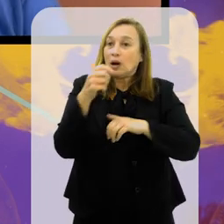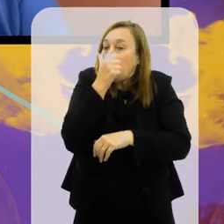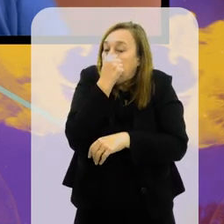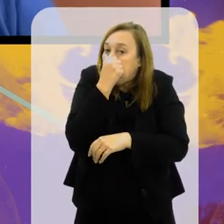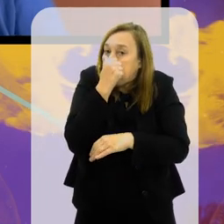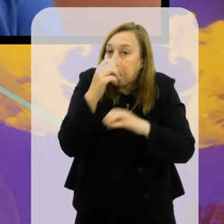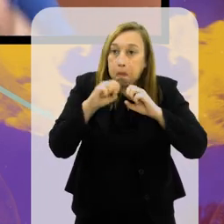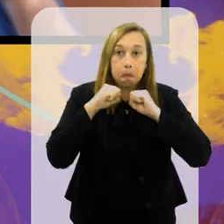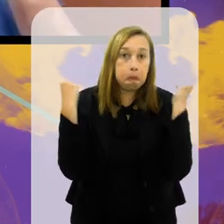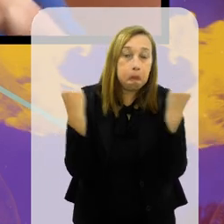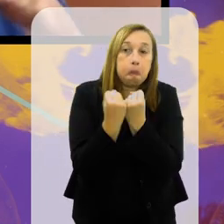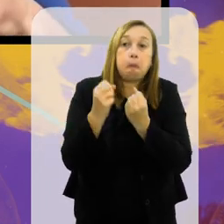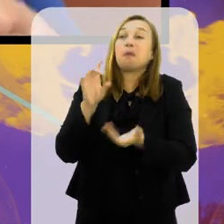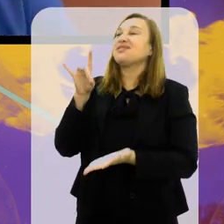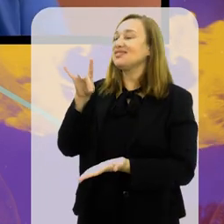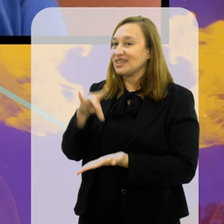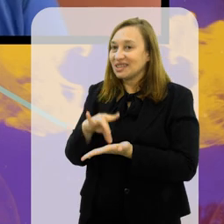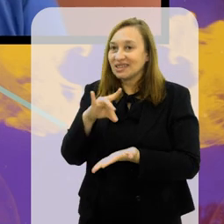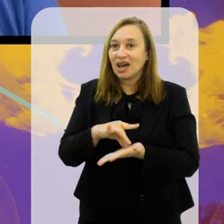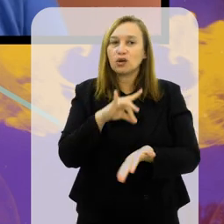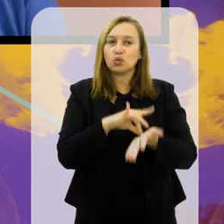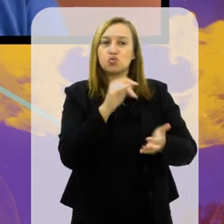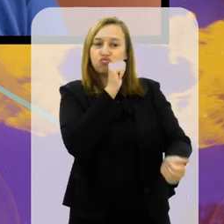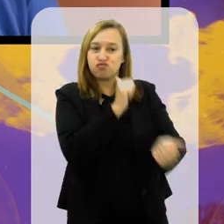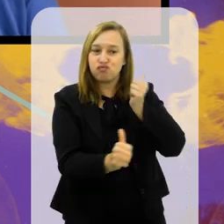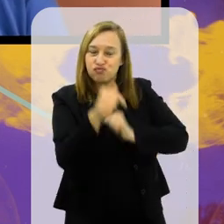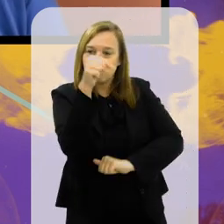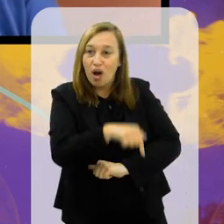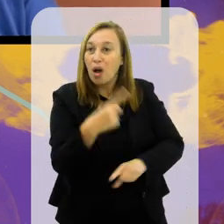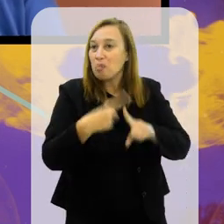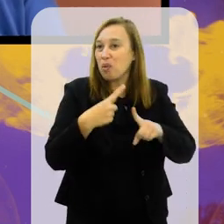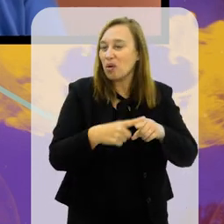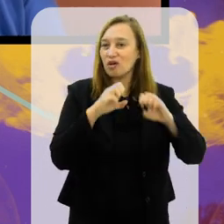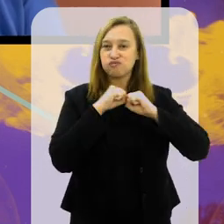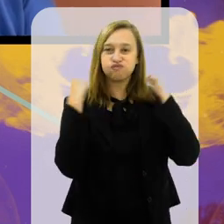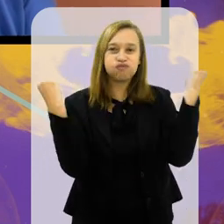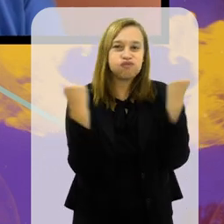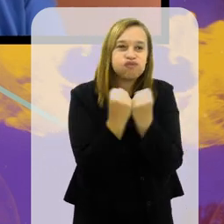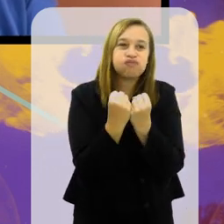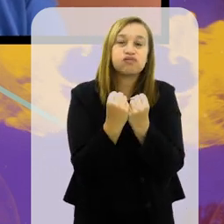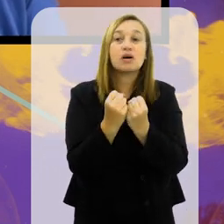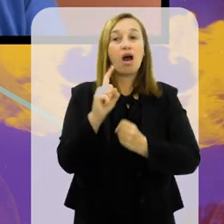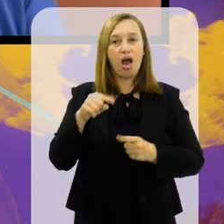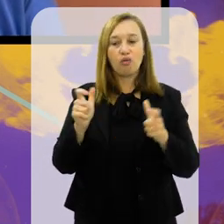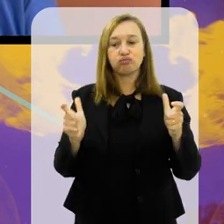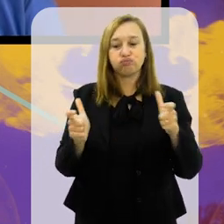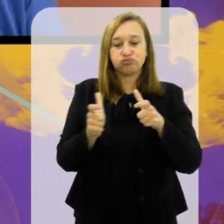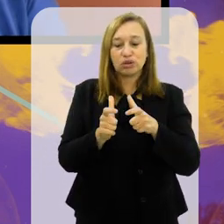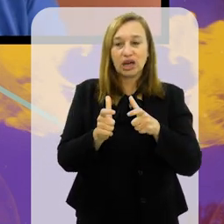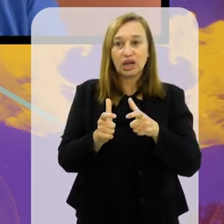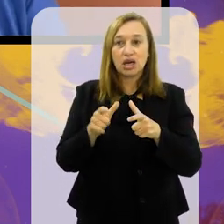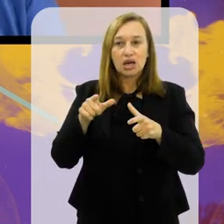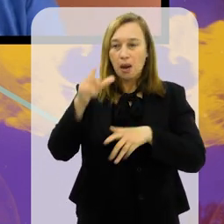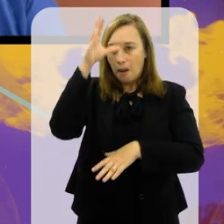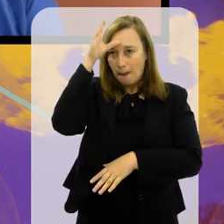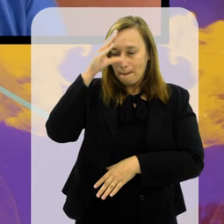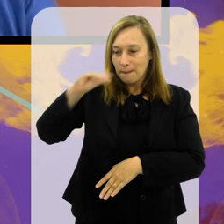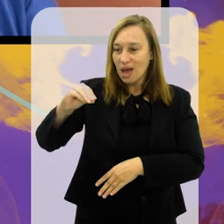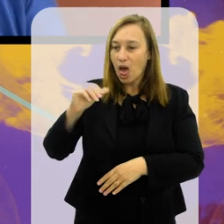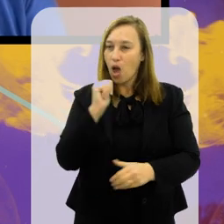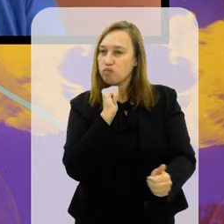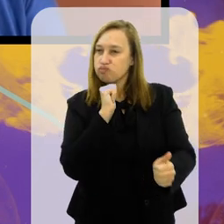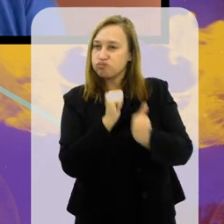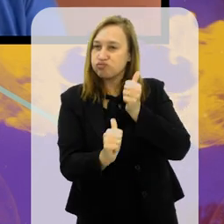mora lá longe e vinha pra cá lotar o Maracanã. É verdade, porque jogava aqui, porque o Maracanã, a vila é